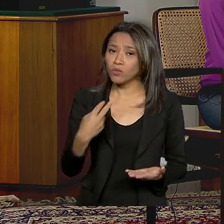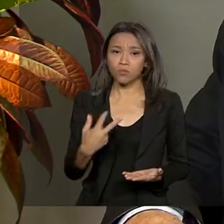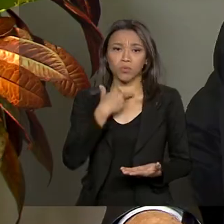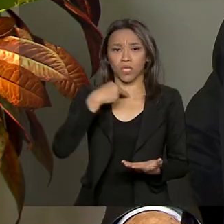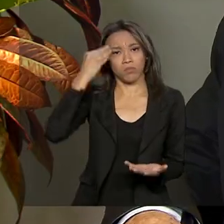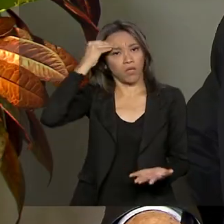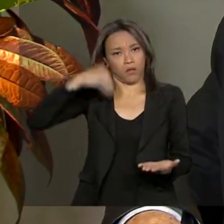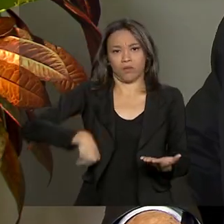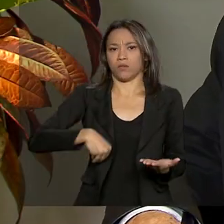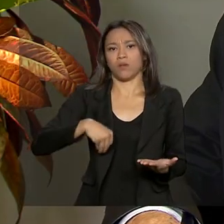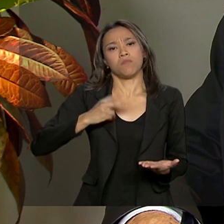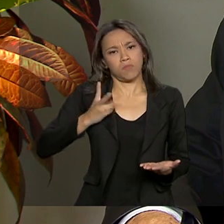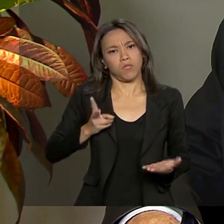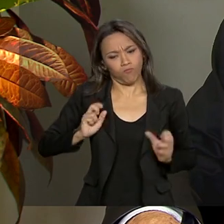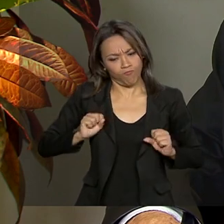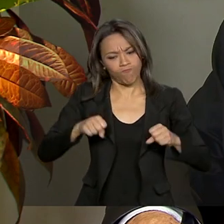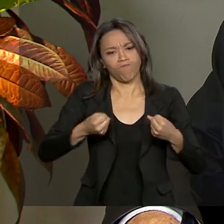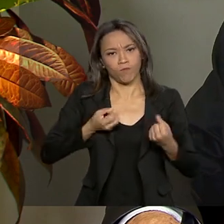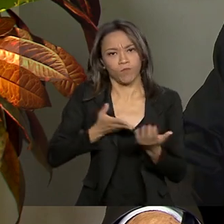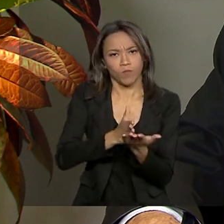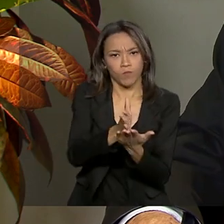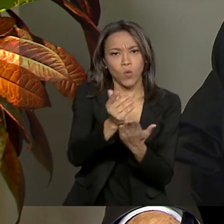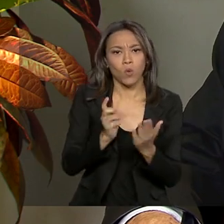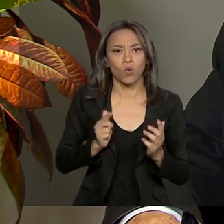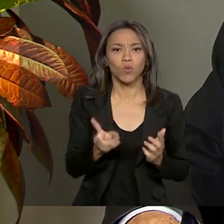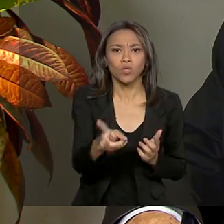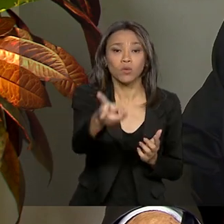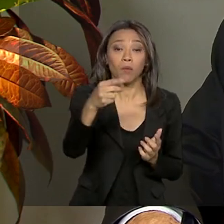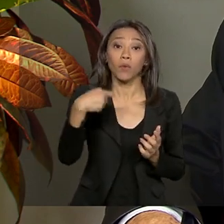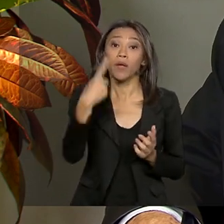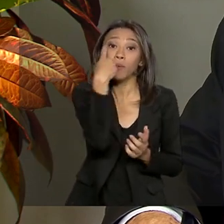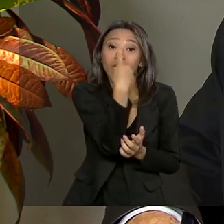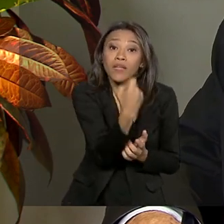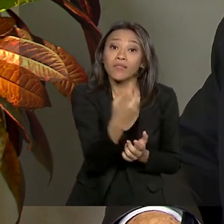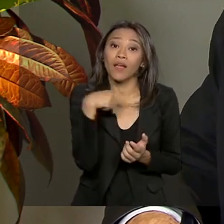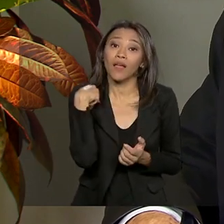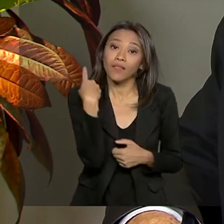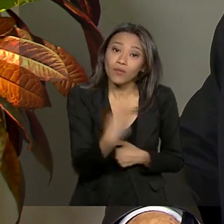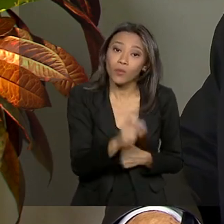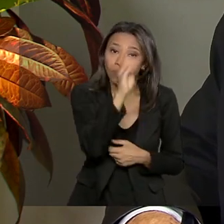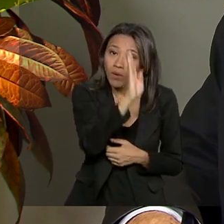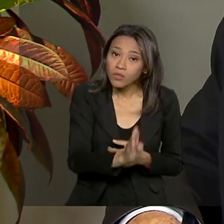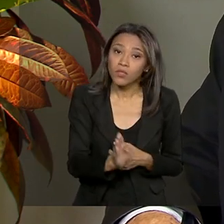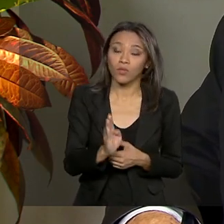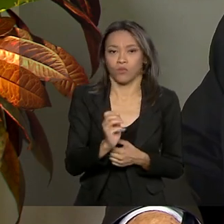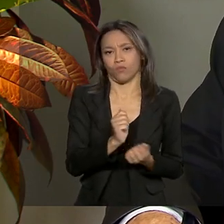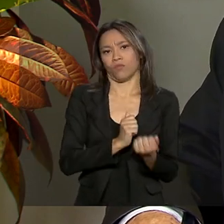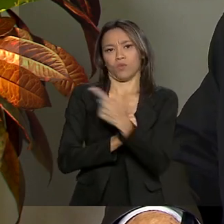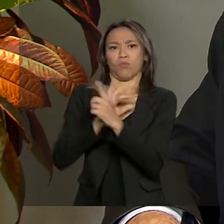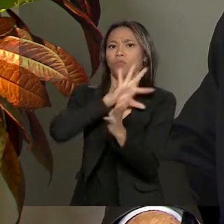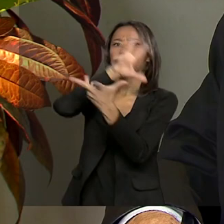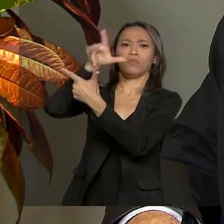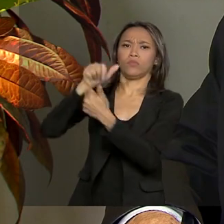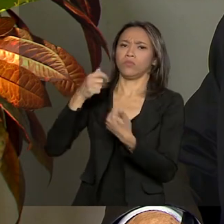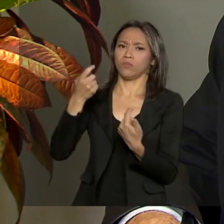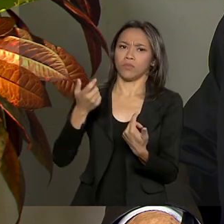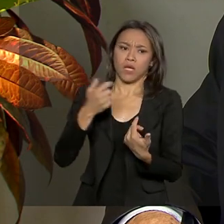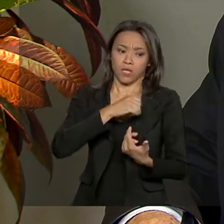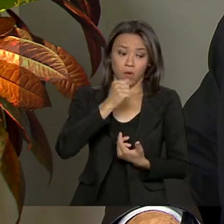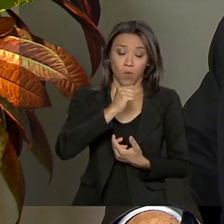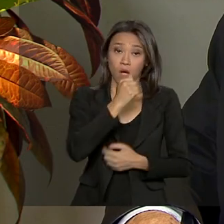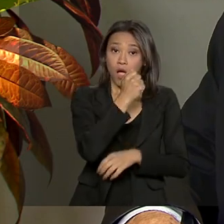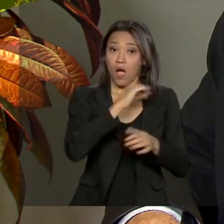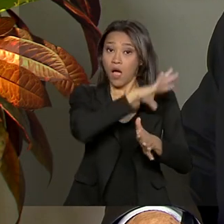preservação nos interessa. Não é uma preservação que interessa ao mundo, interessa a nós, mais do que ao mundo. É o que eu sempre digo, a Amazônia